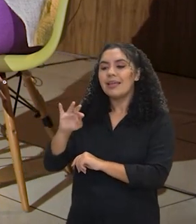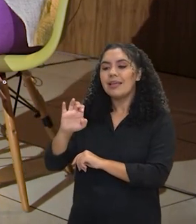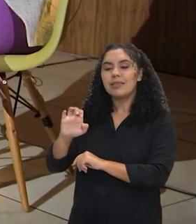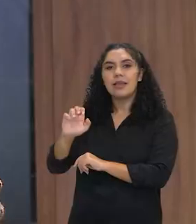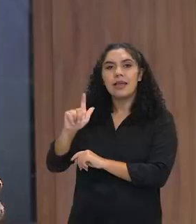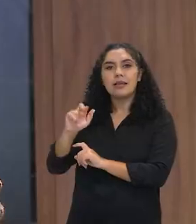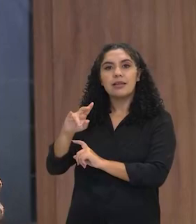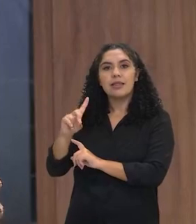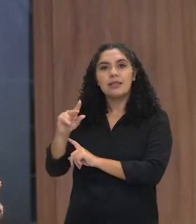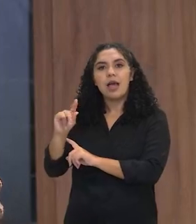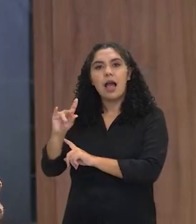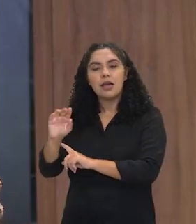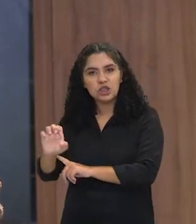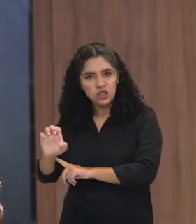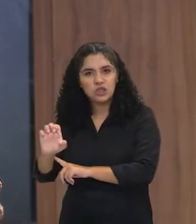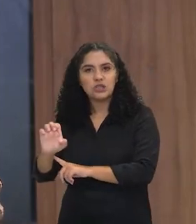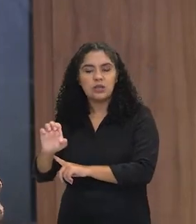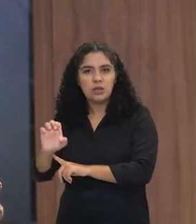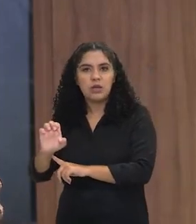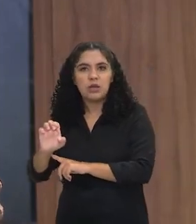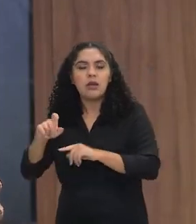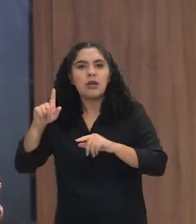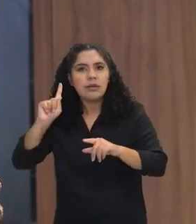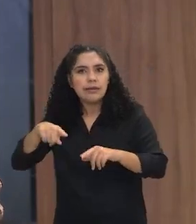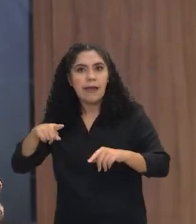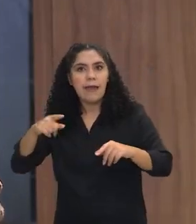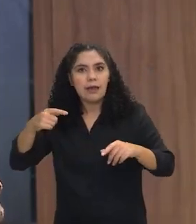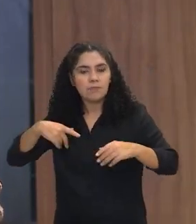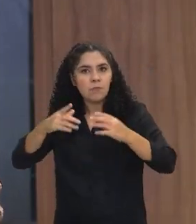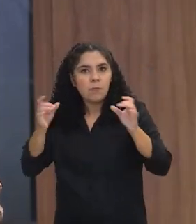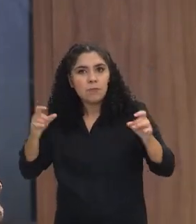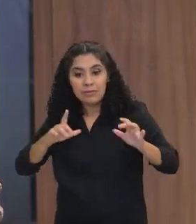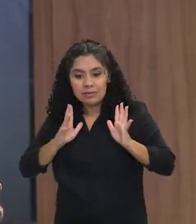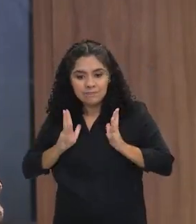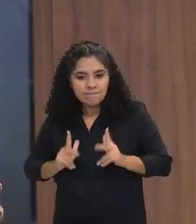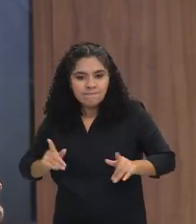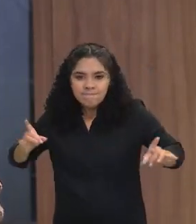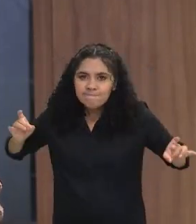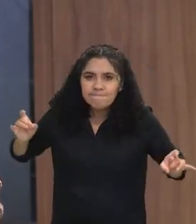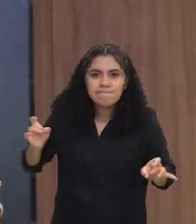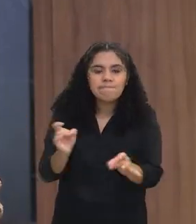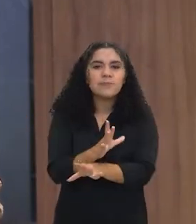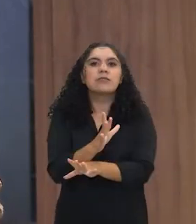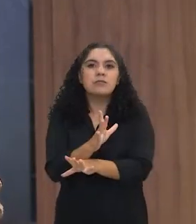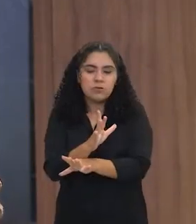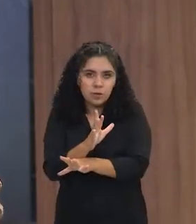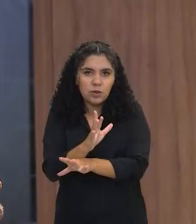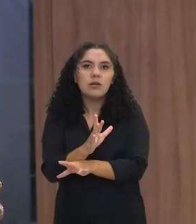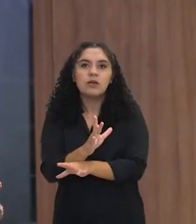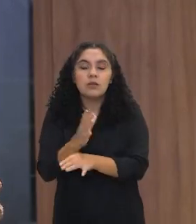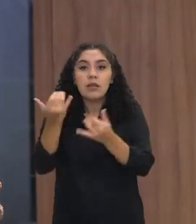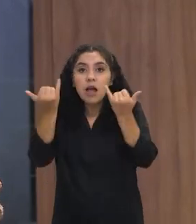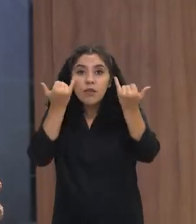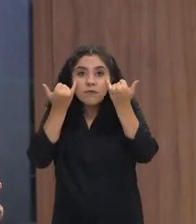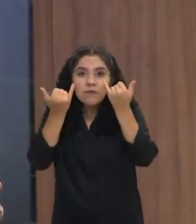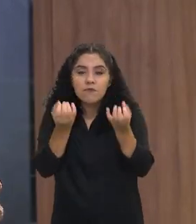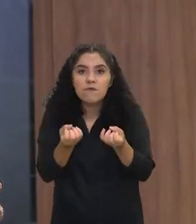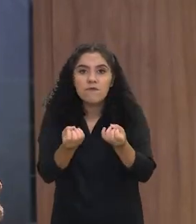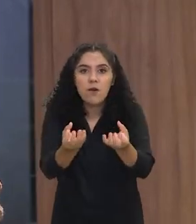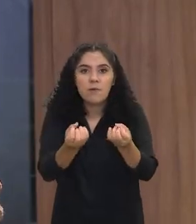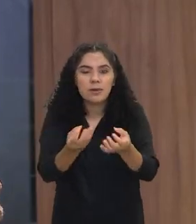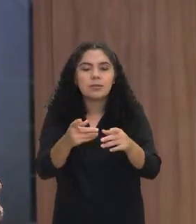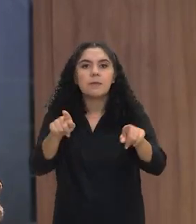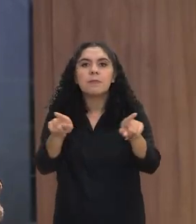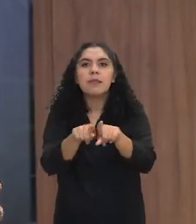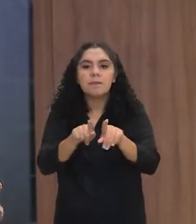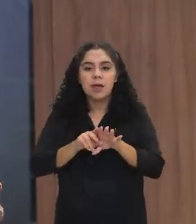Porque a gente tem aqui a informação, a Secretaria de Políticas Digitais está coordenando, então, o subgrupo de integridade da informação